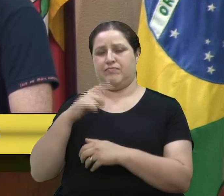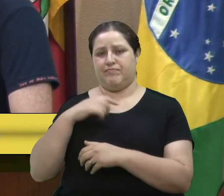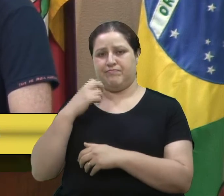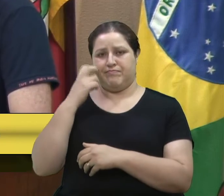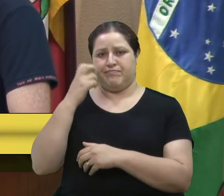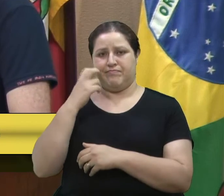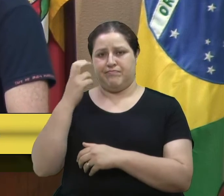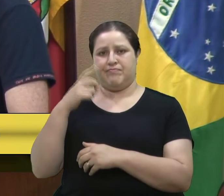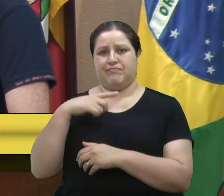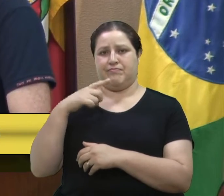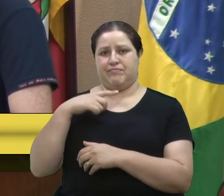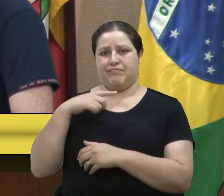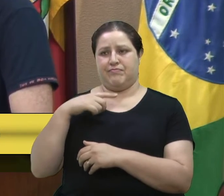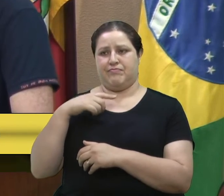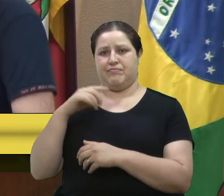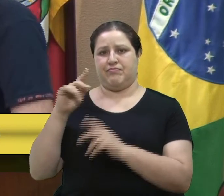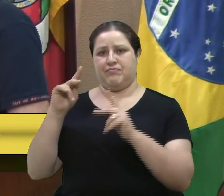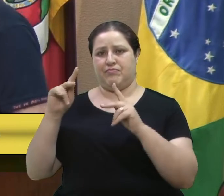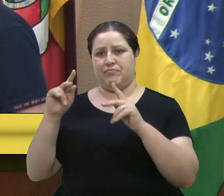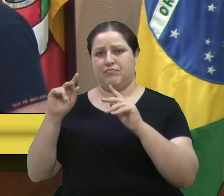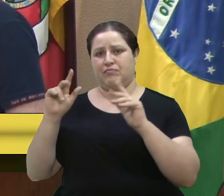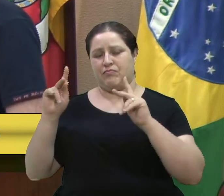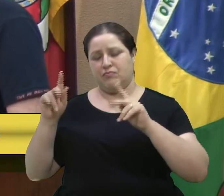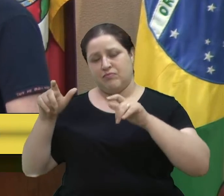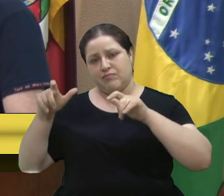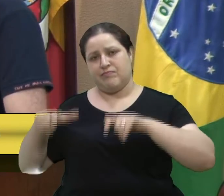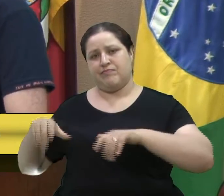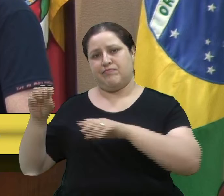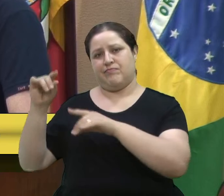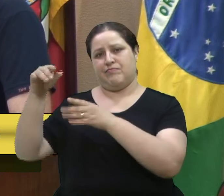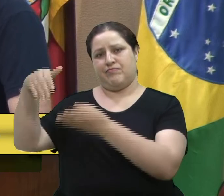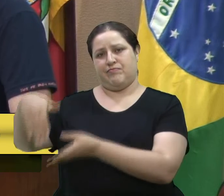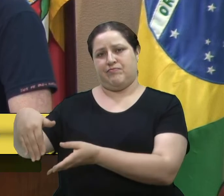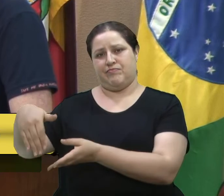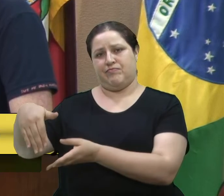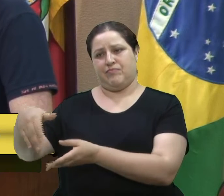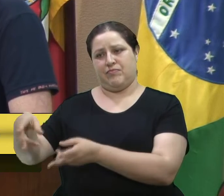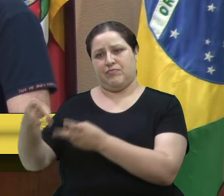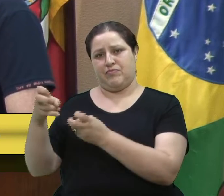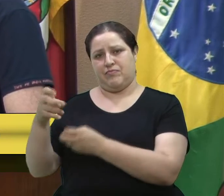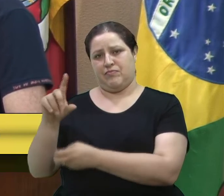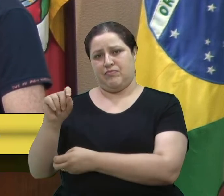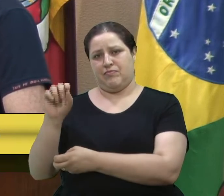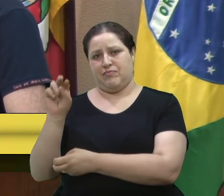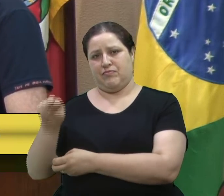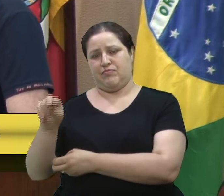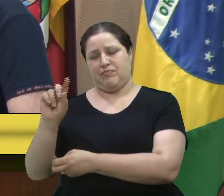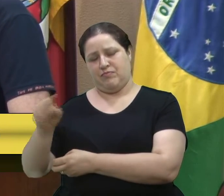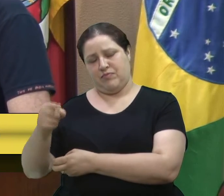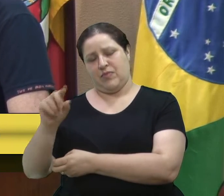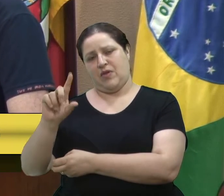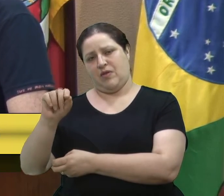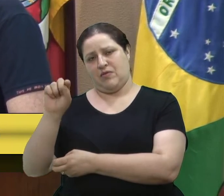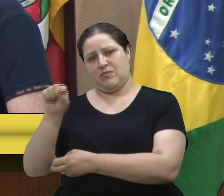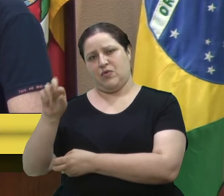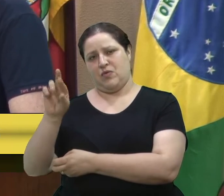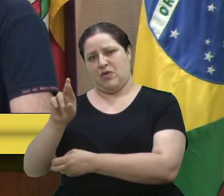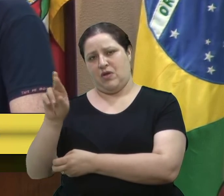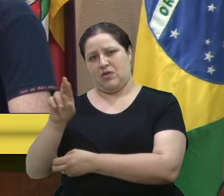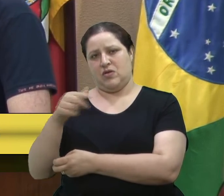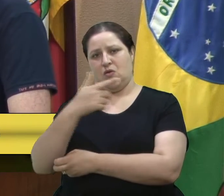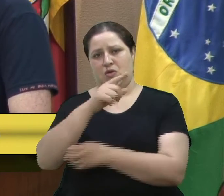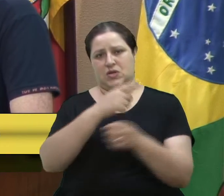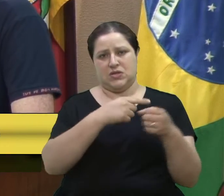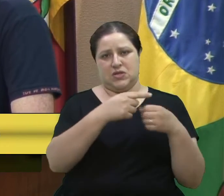passam dos 10, 12 mil reais onde o mesmo velório aqui na cidade de vizinha custa 3 mil reais. É uma vergonha isso. Então, caros colegas,